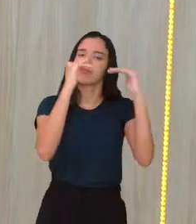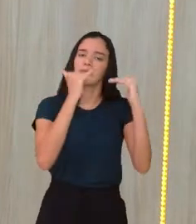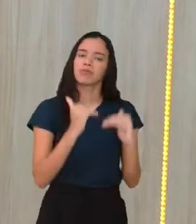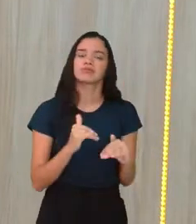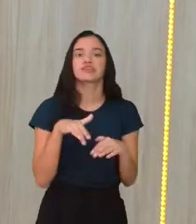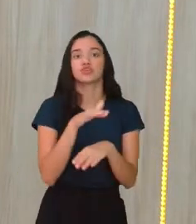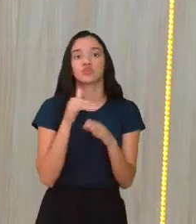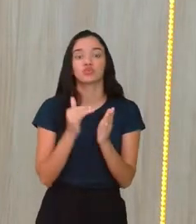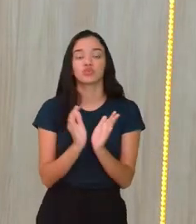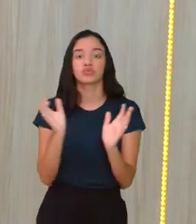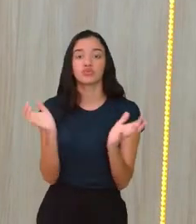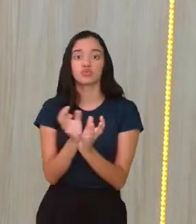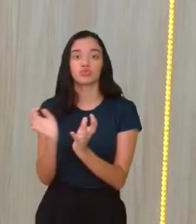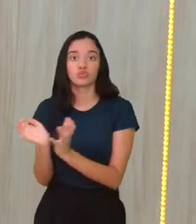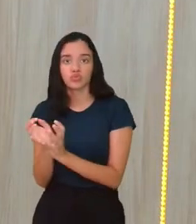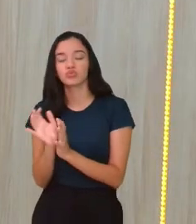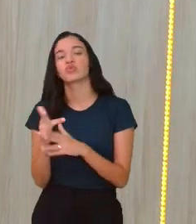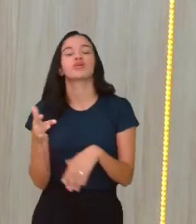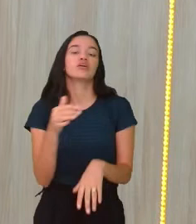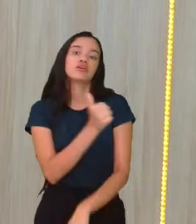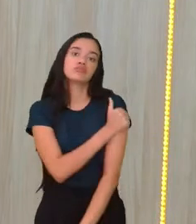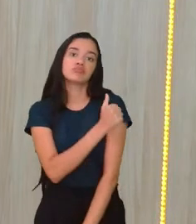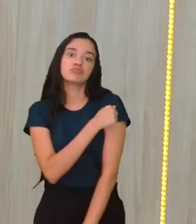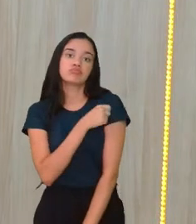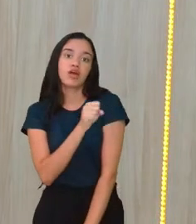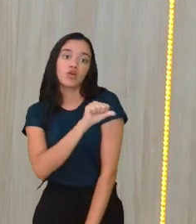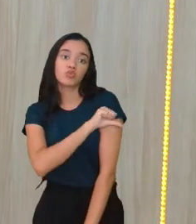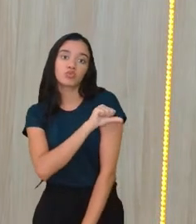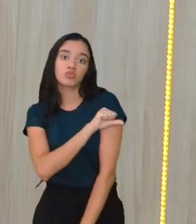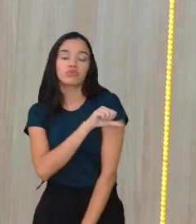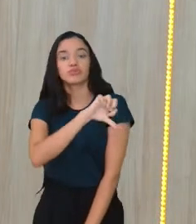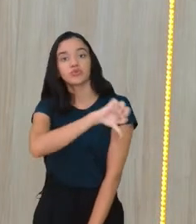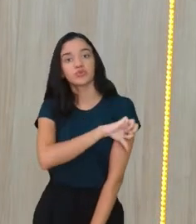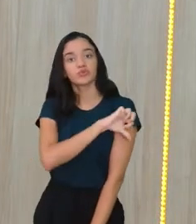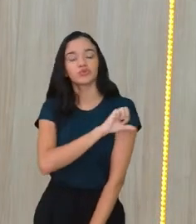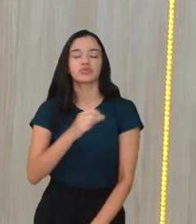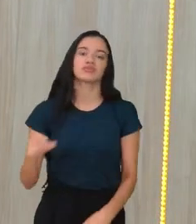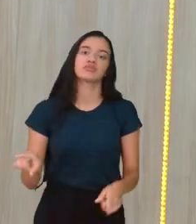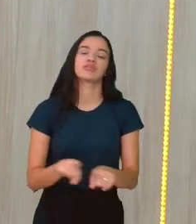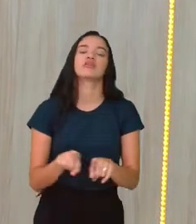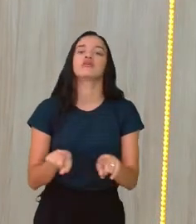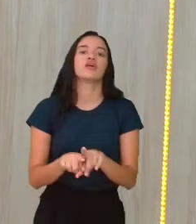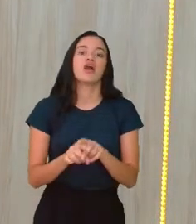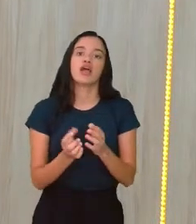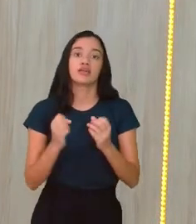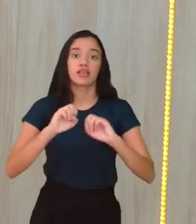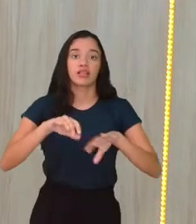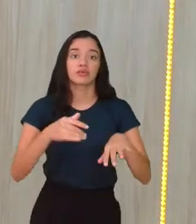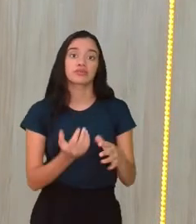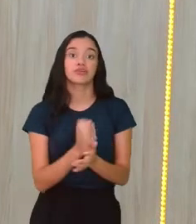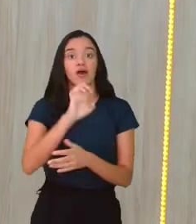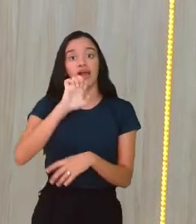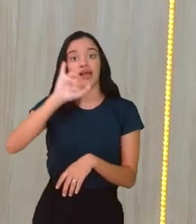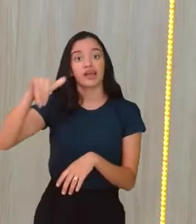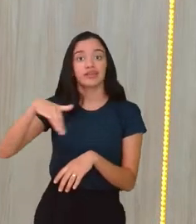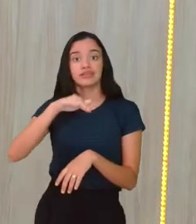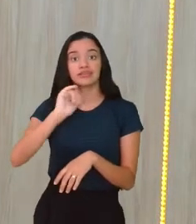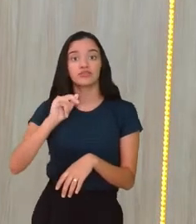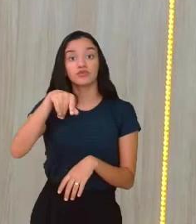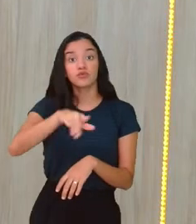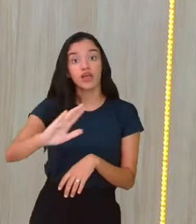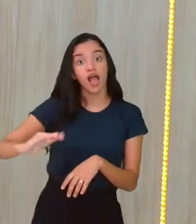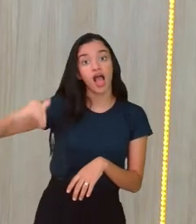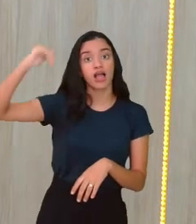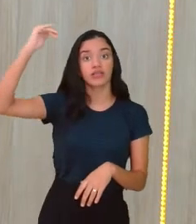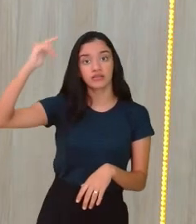turmas, tanto do oitavo ano, como do nono, inclusive também a educação de jovens e adultos. Então, você adulto que está aí